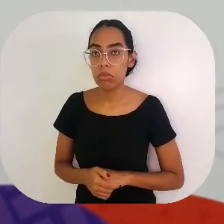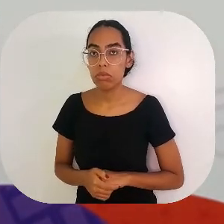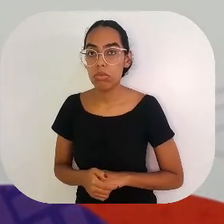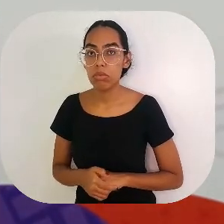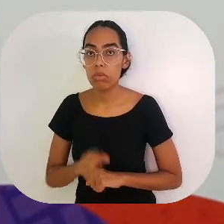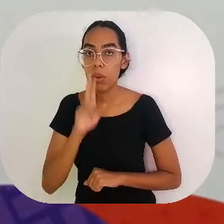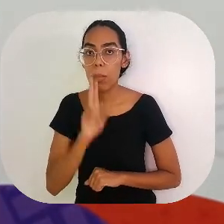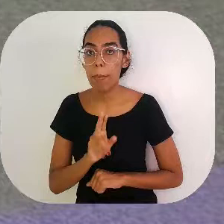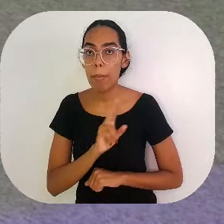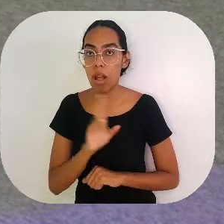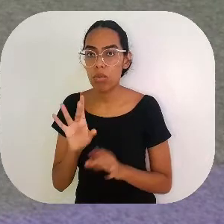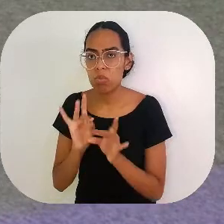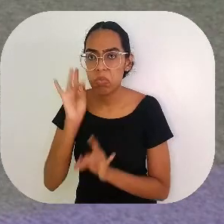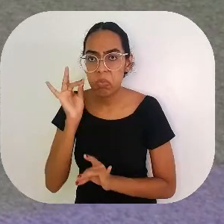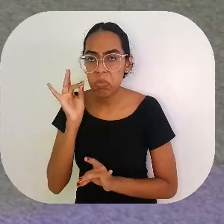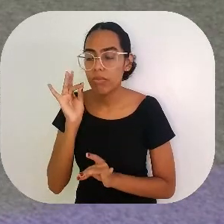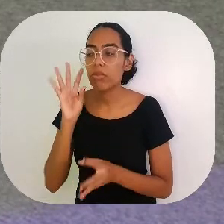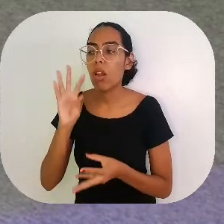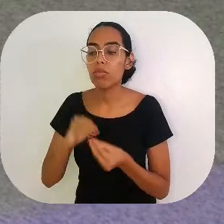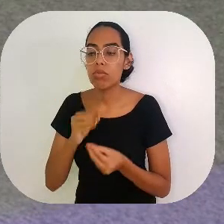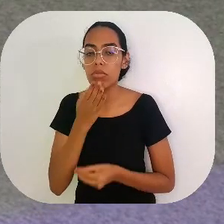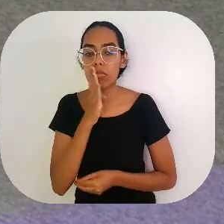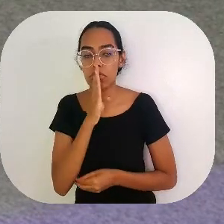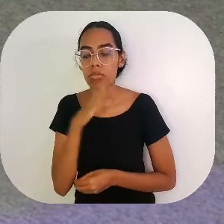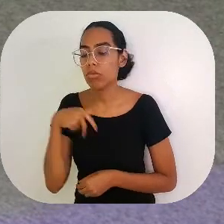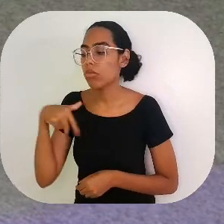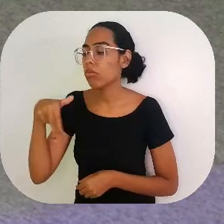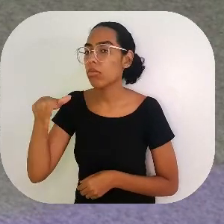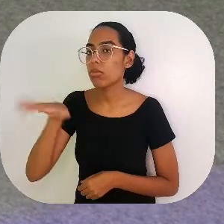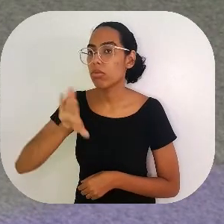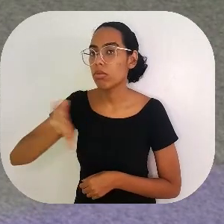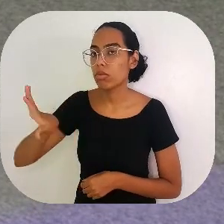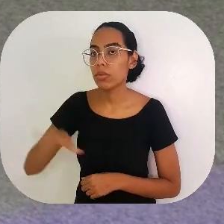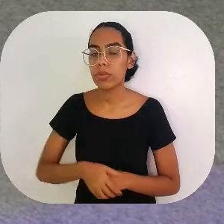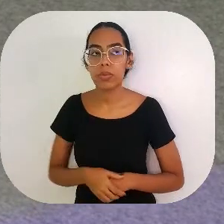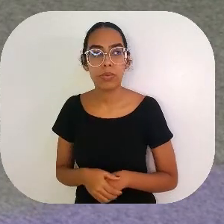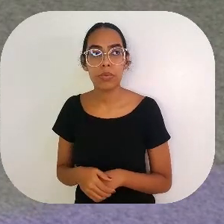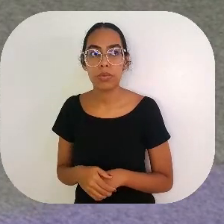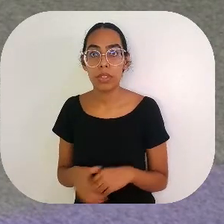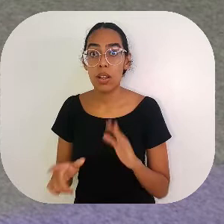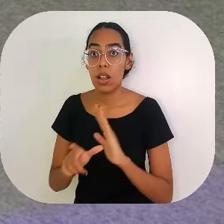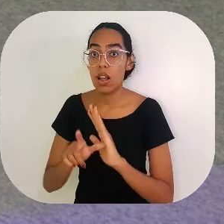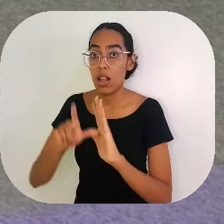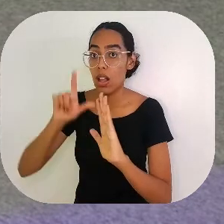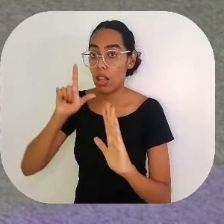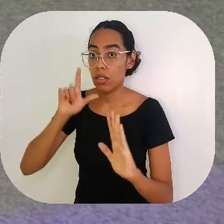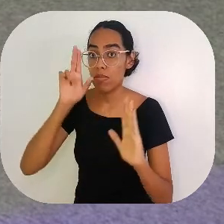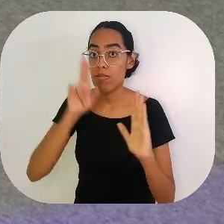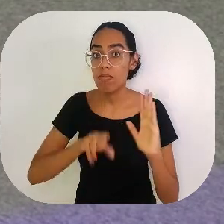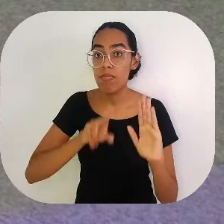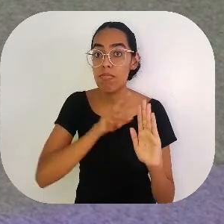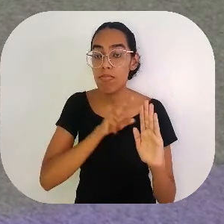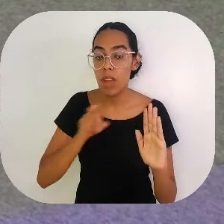cumprindo a conversa, e seguiu seu caminho. Gente, antes do padre entrar